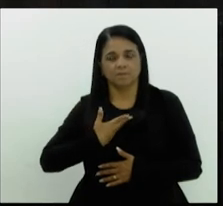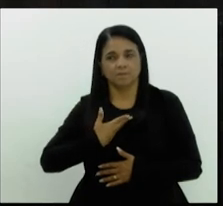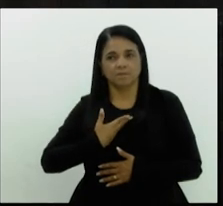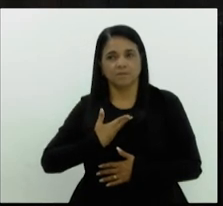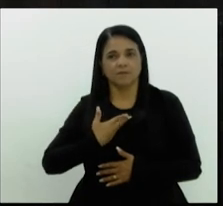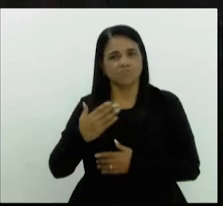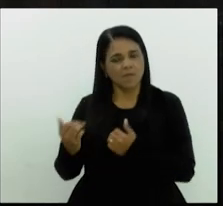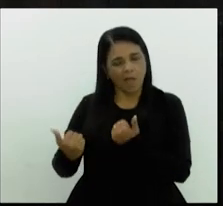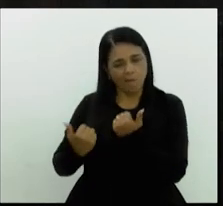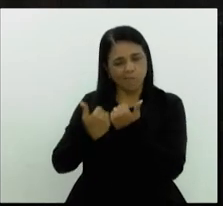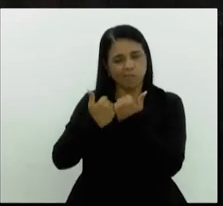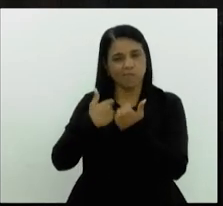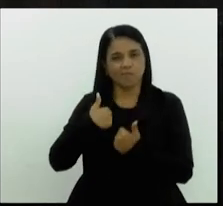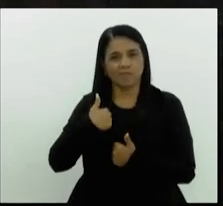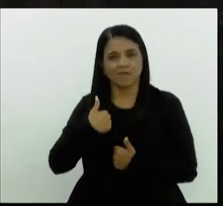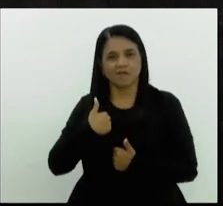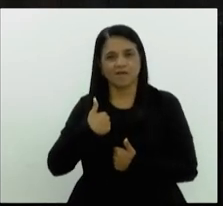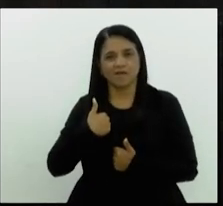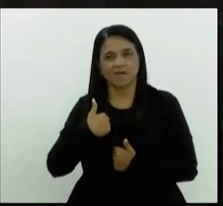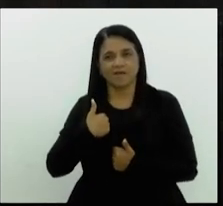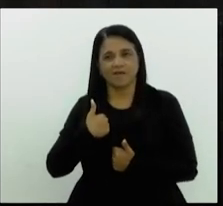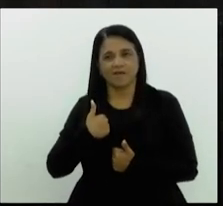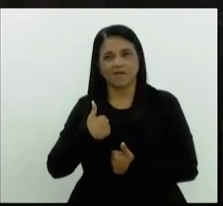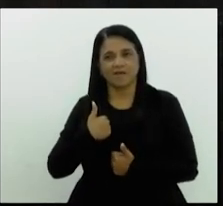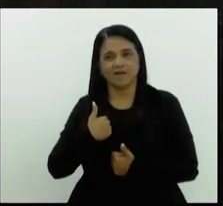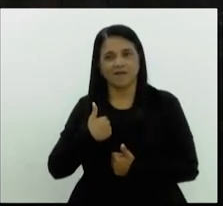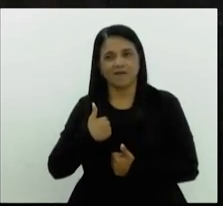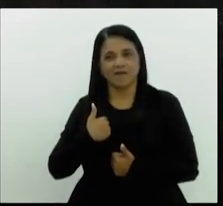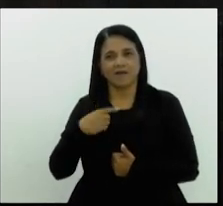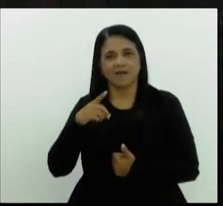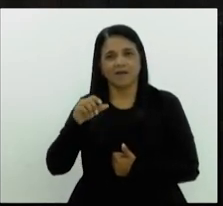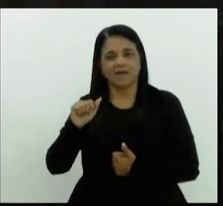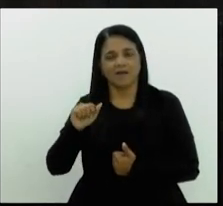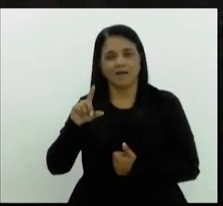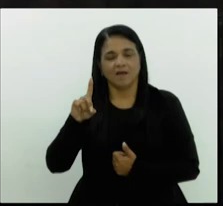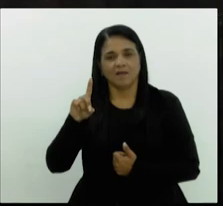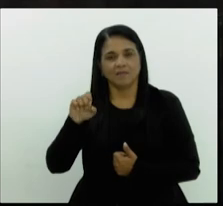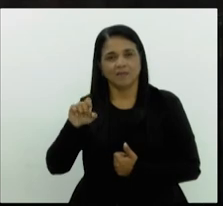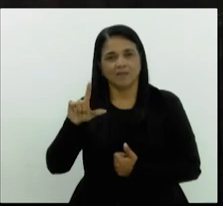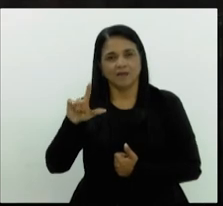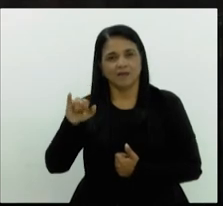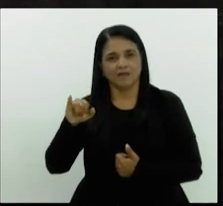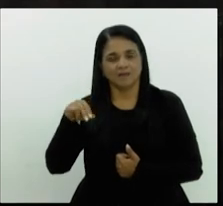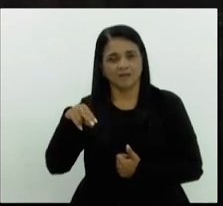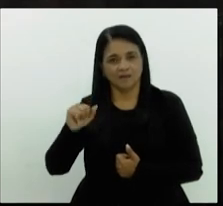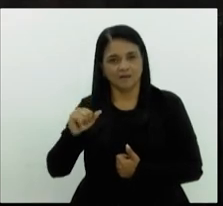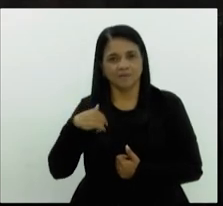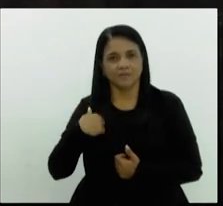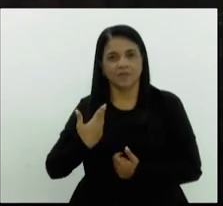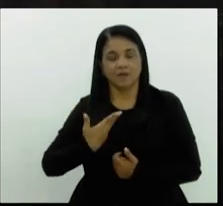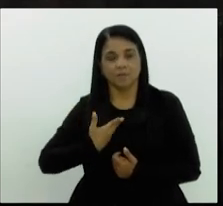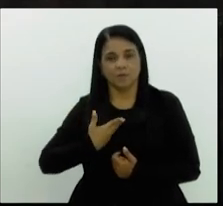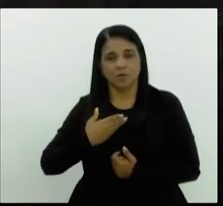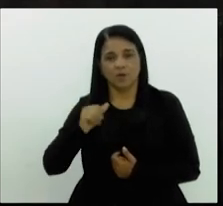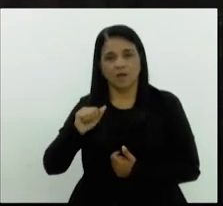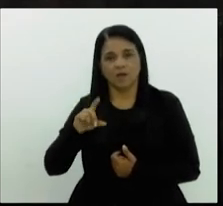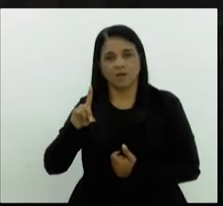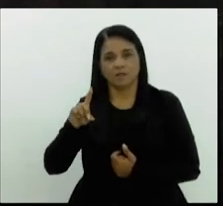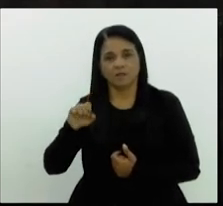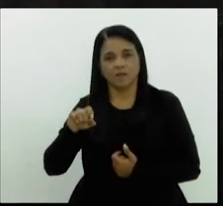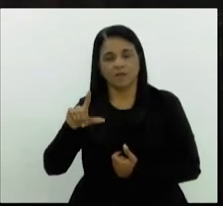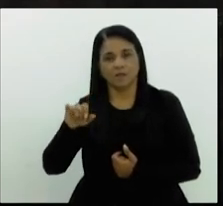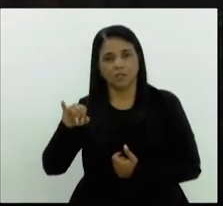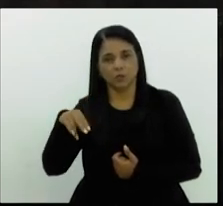colaboradora Adelina, ao Adelino, meu irmão,